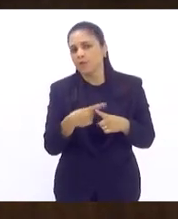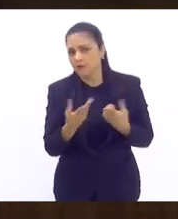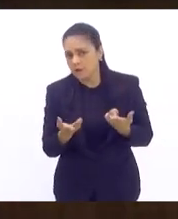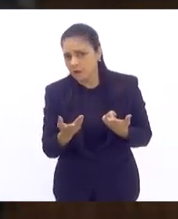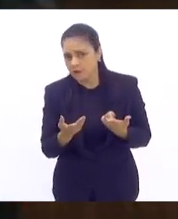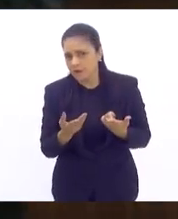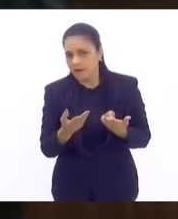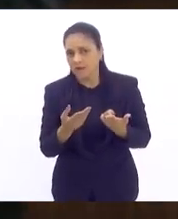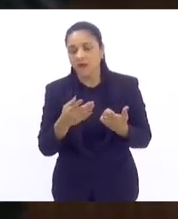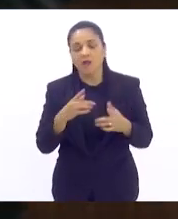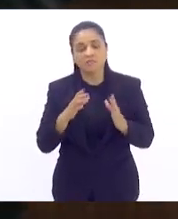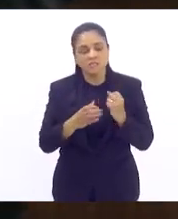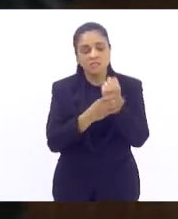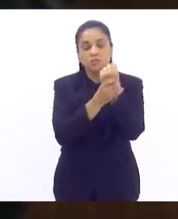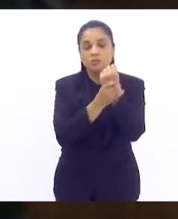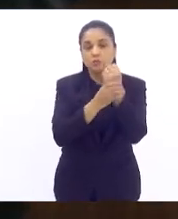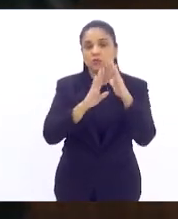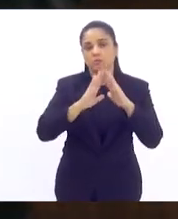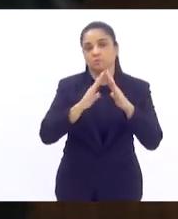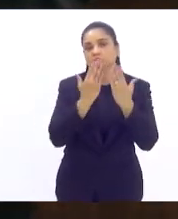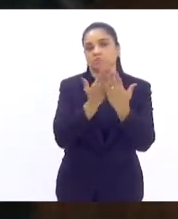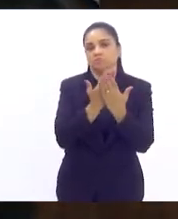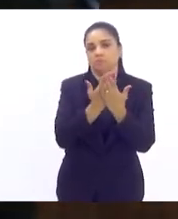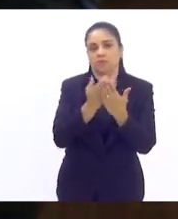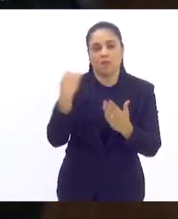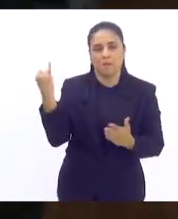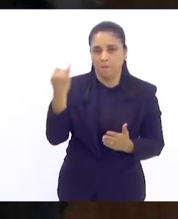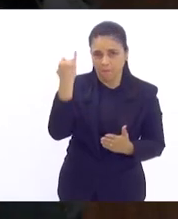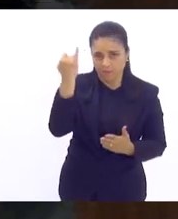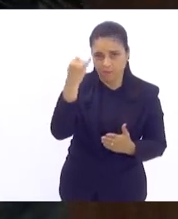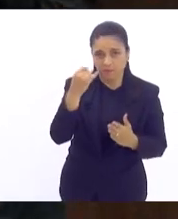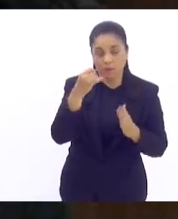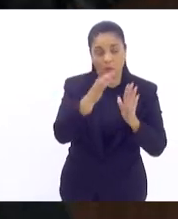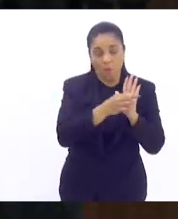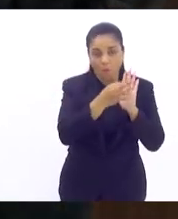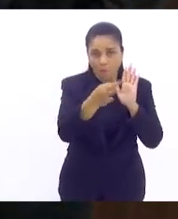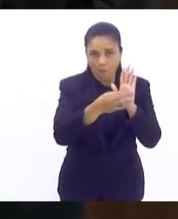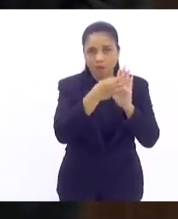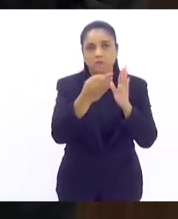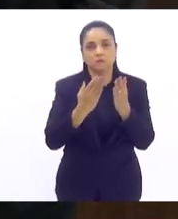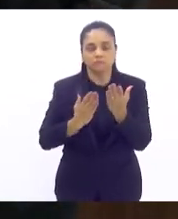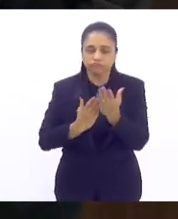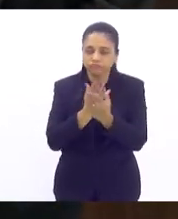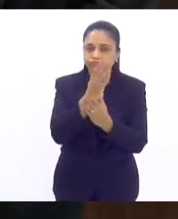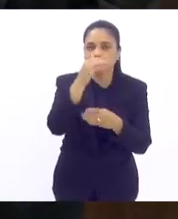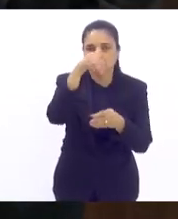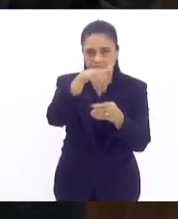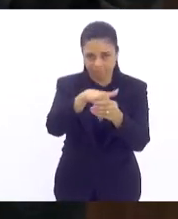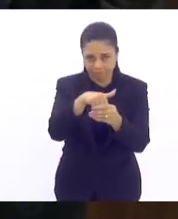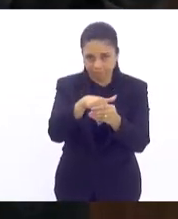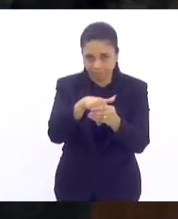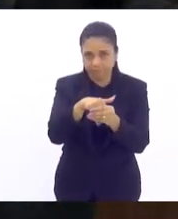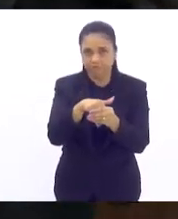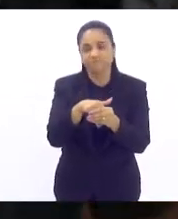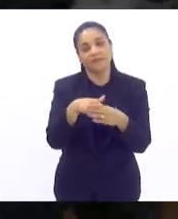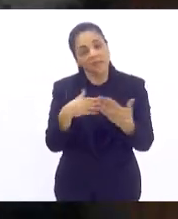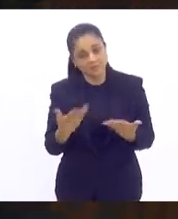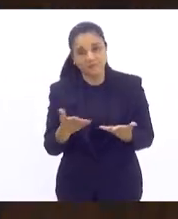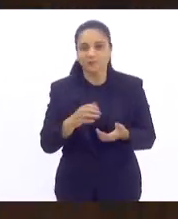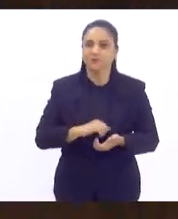segurança da comunidade escolar. Então, nesse sentido, o parecer é favorável. e é isso.